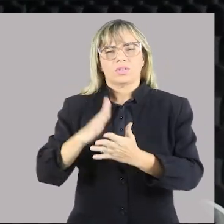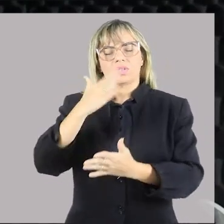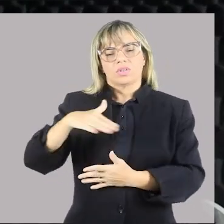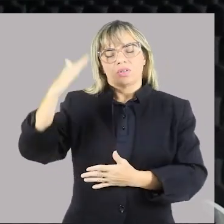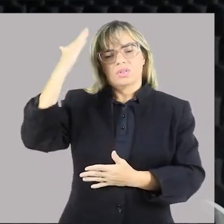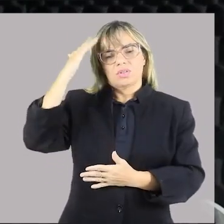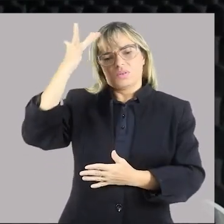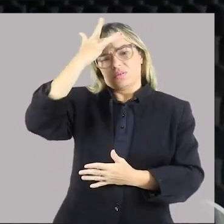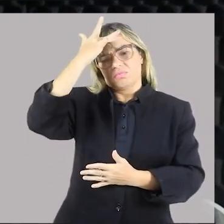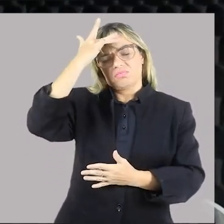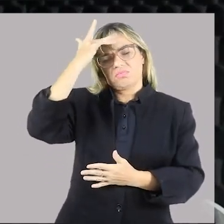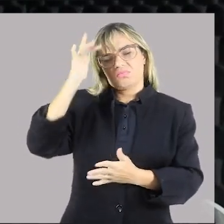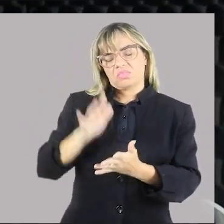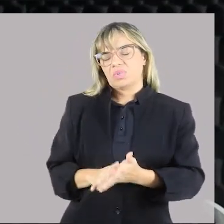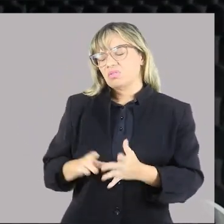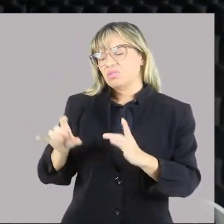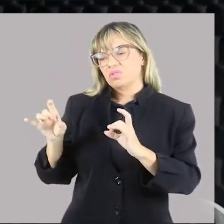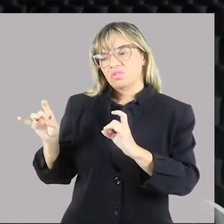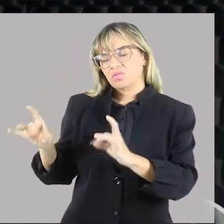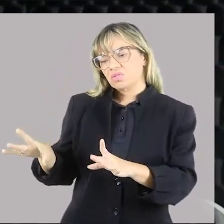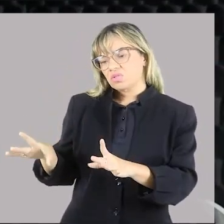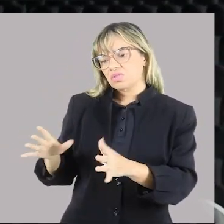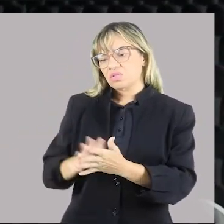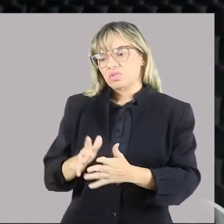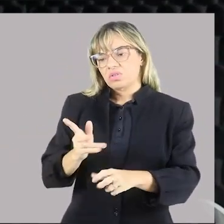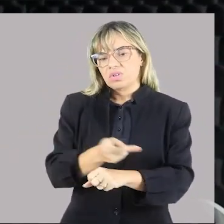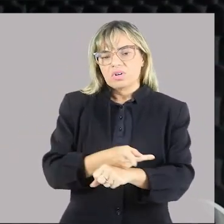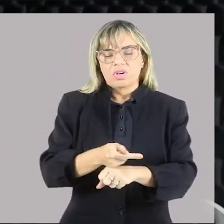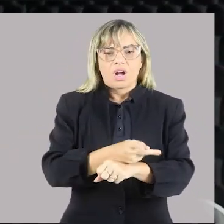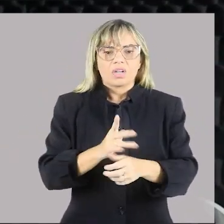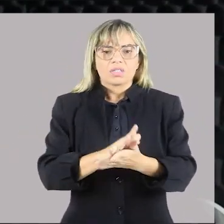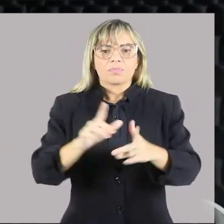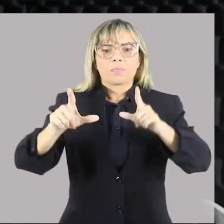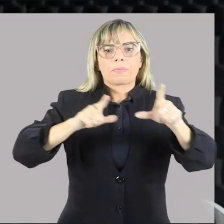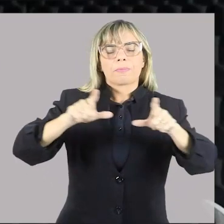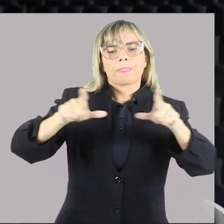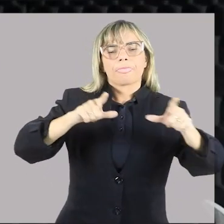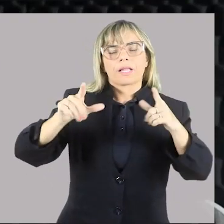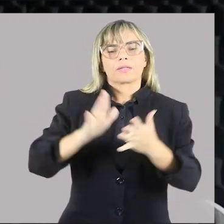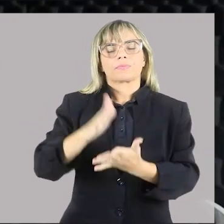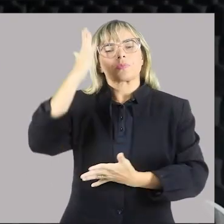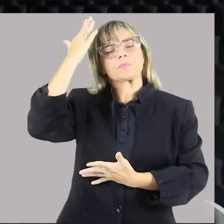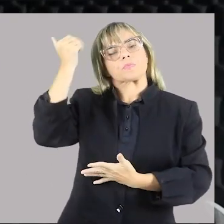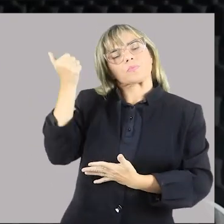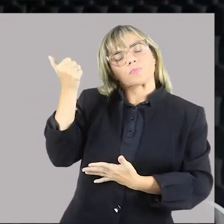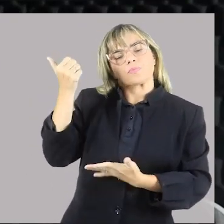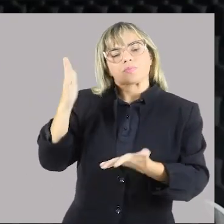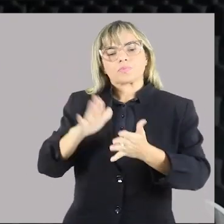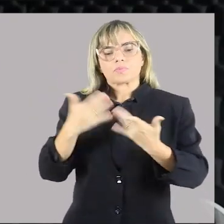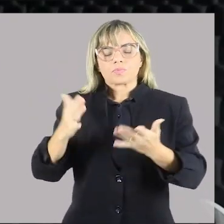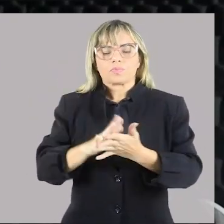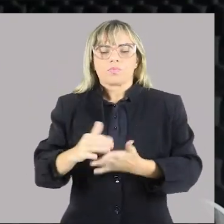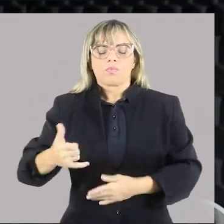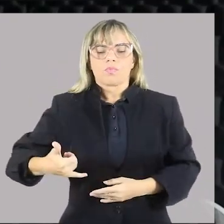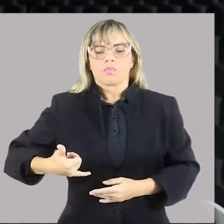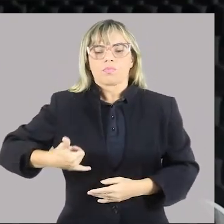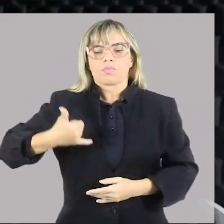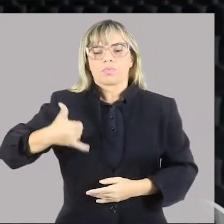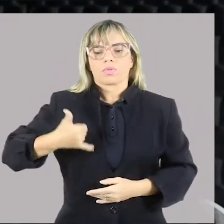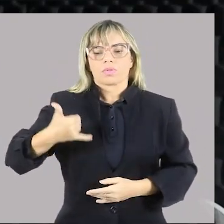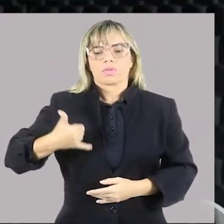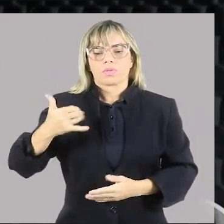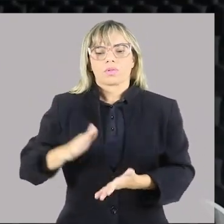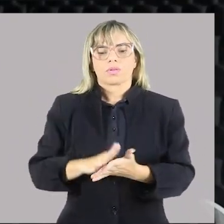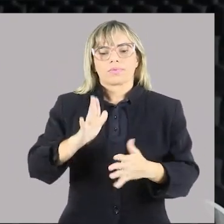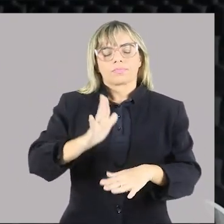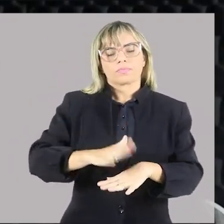aquelas pessoas que desistiram de procurar emprego. A gente sabe que a faixa etária que